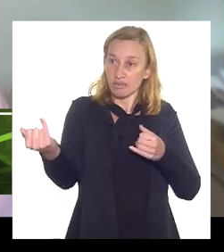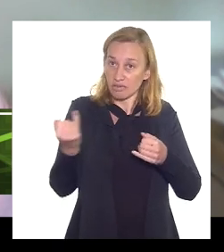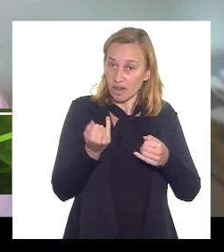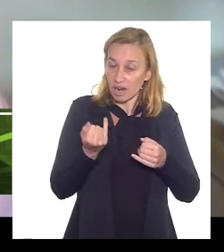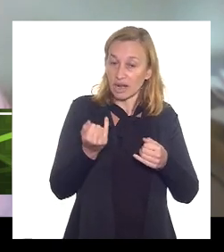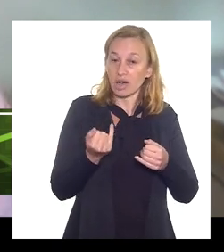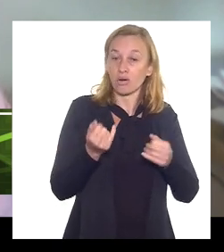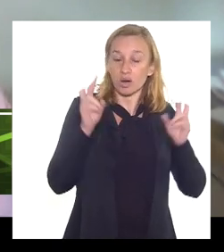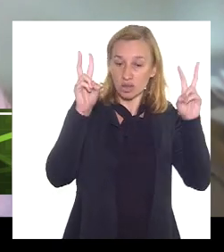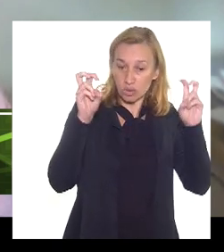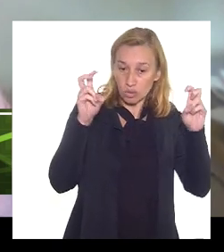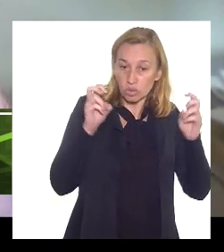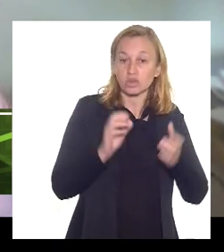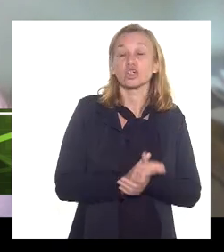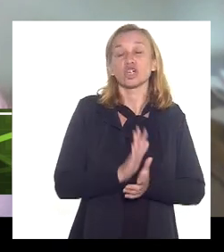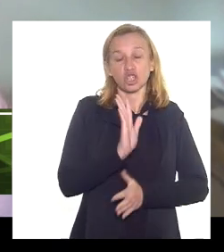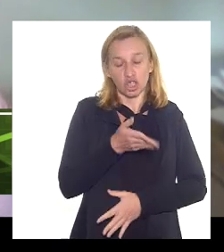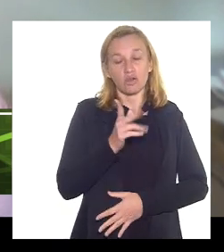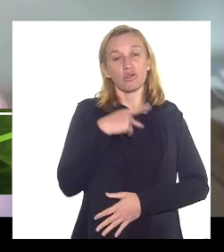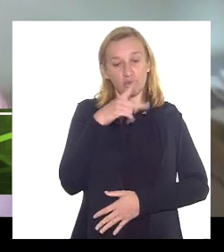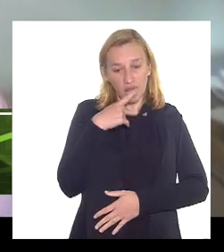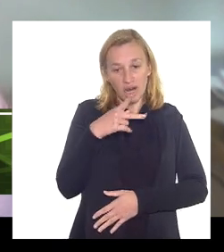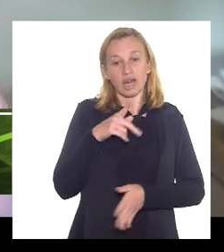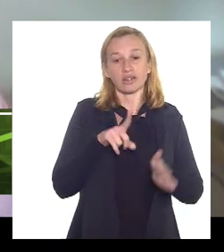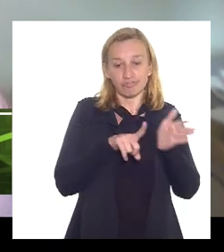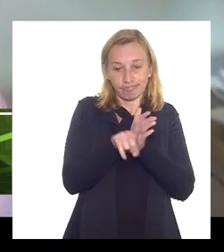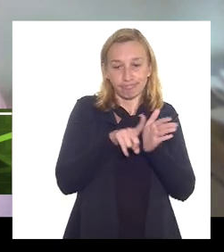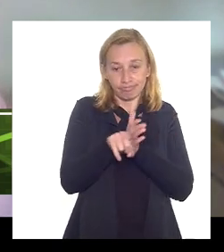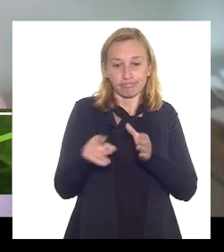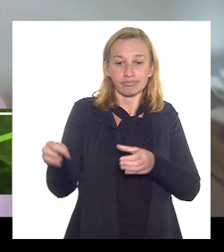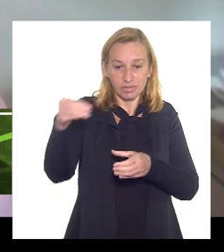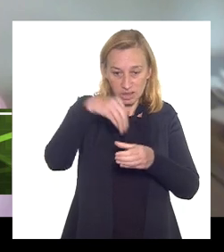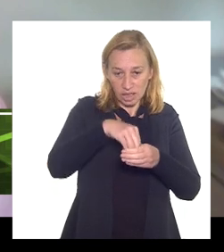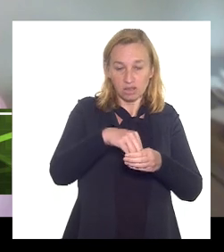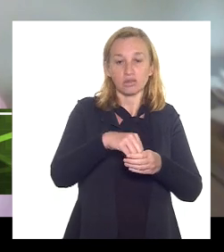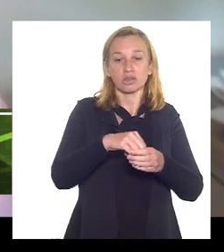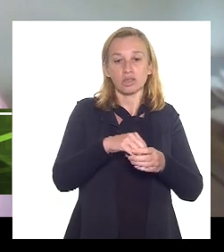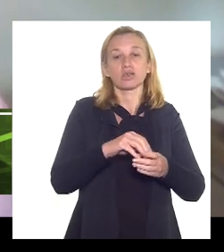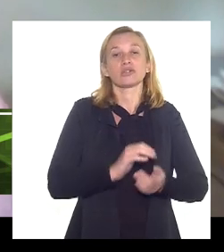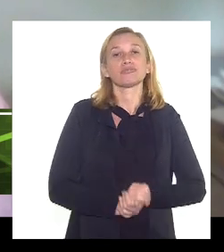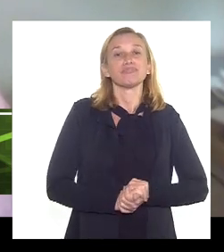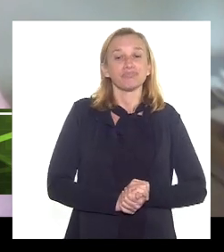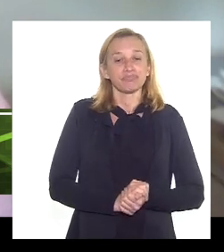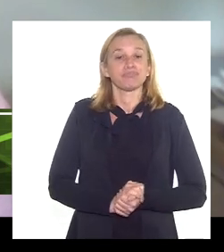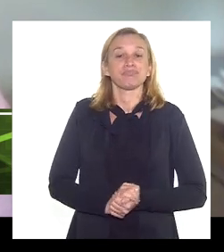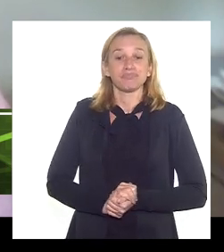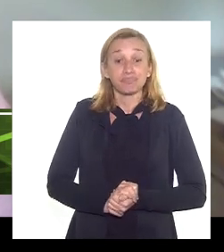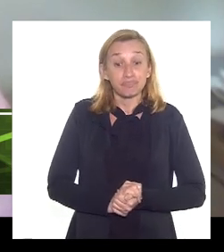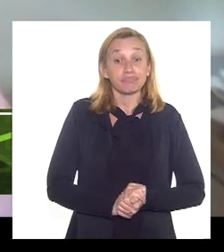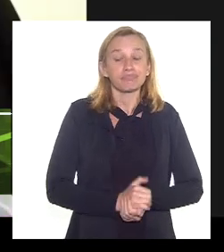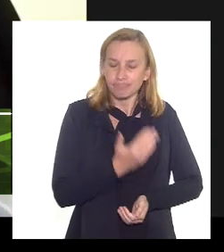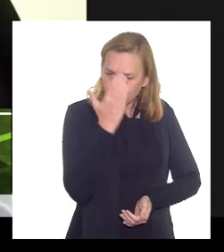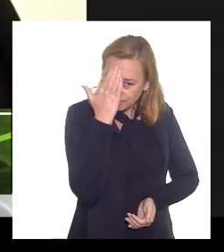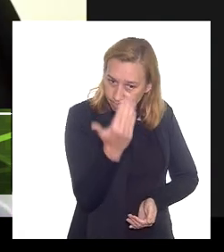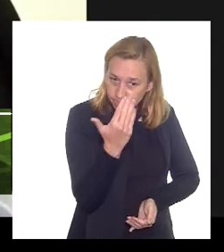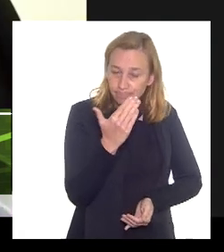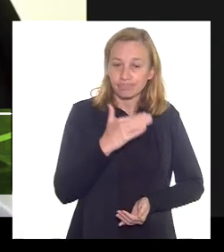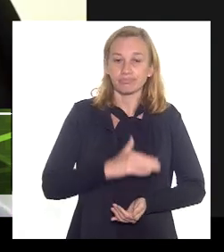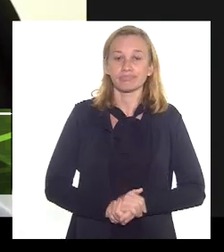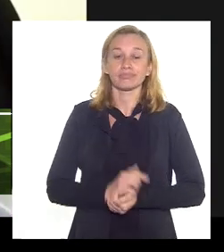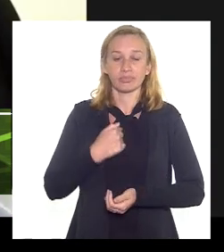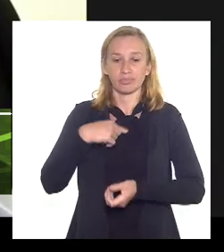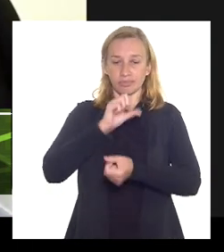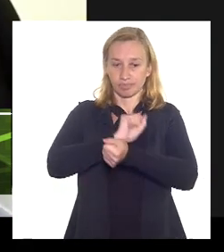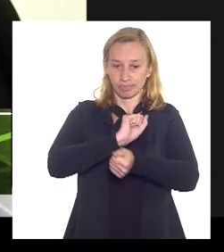quesito foi colocado dentro das perguntas para fazer a exposição eu agradeço e vou